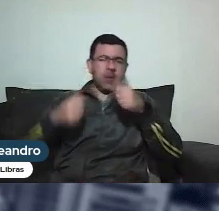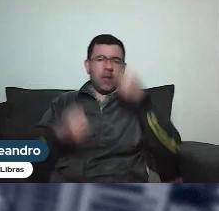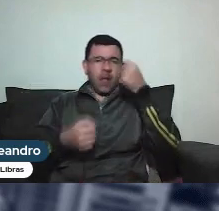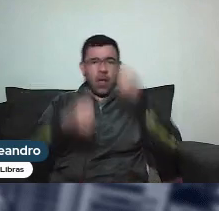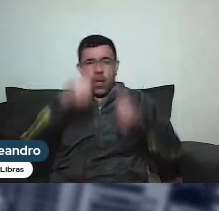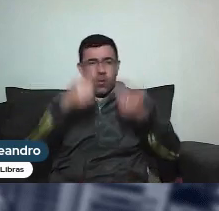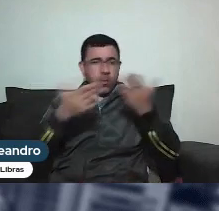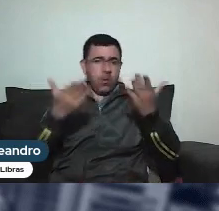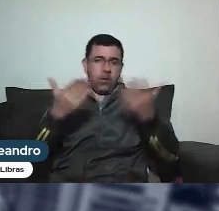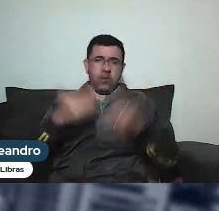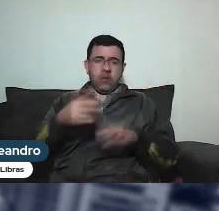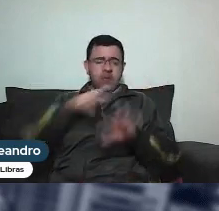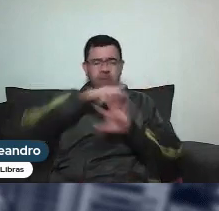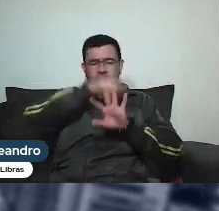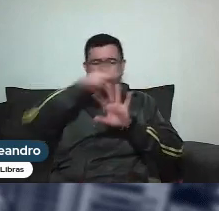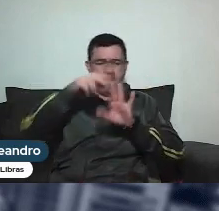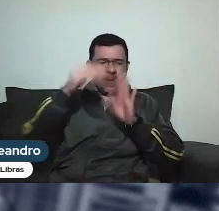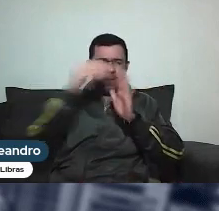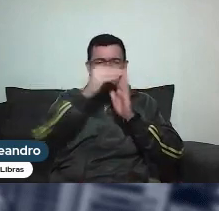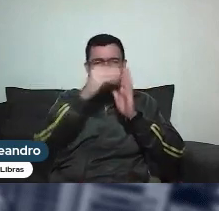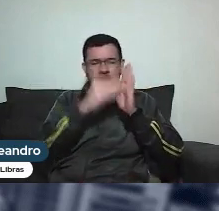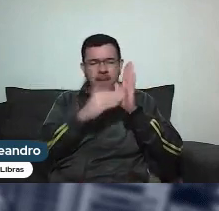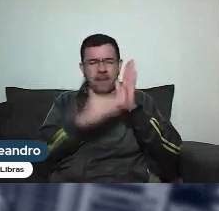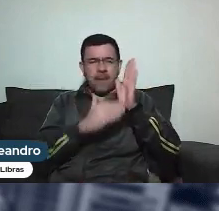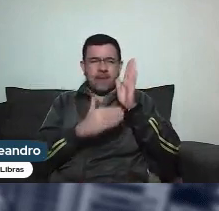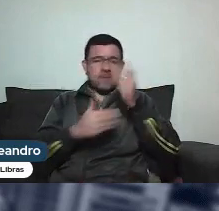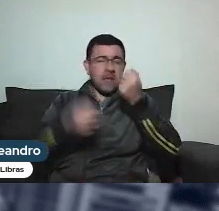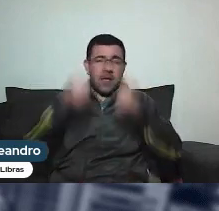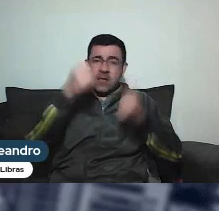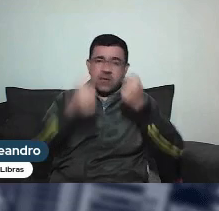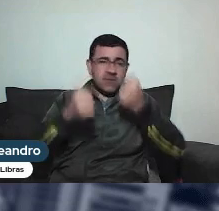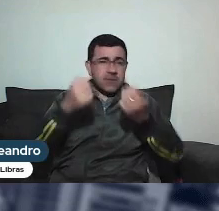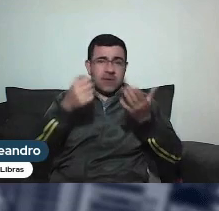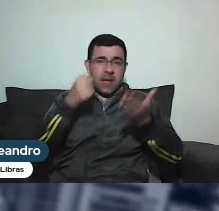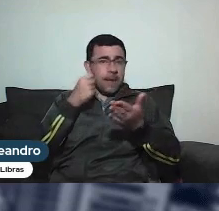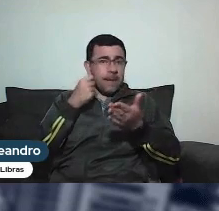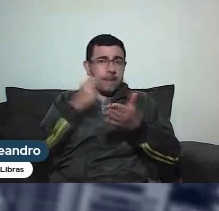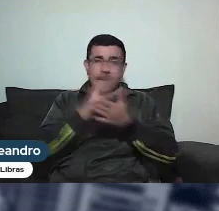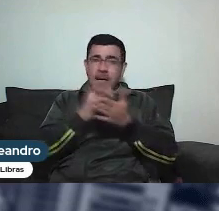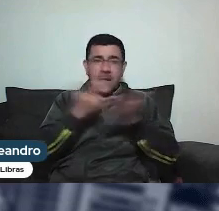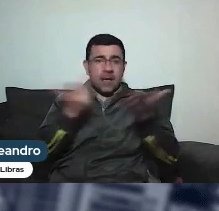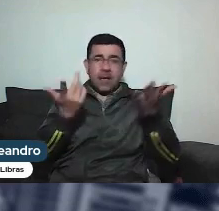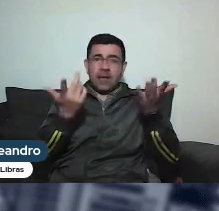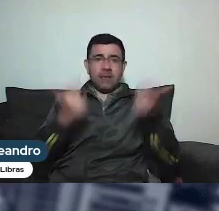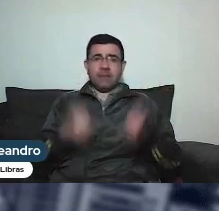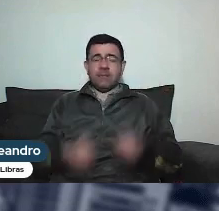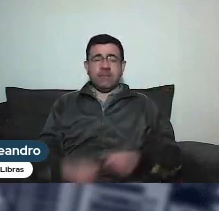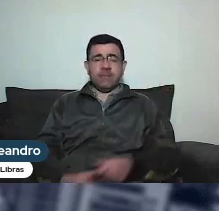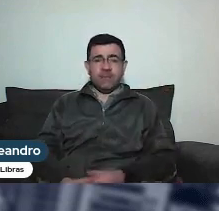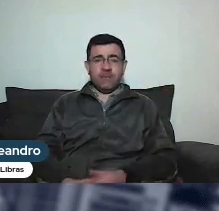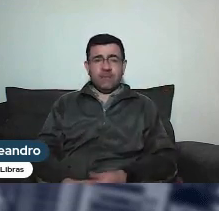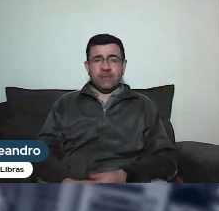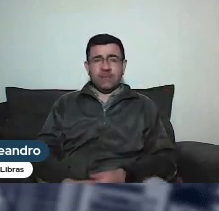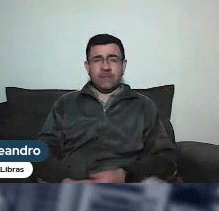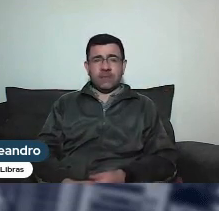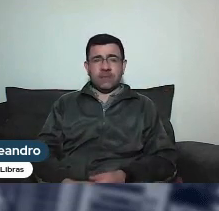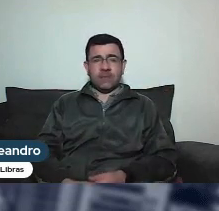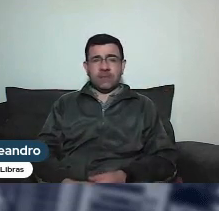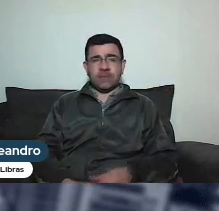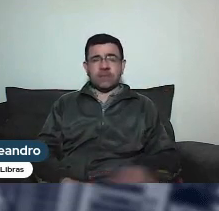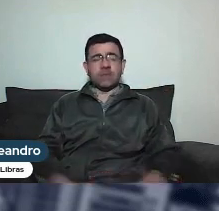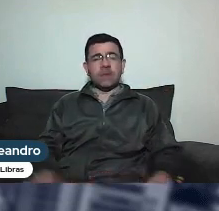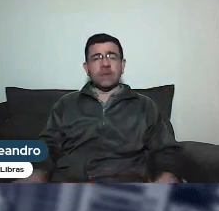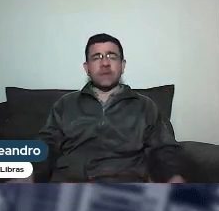com a venda de acessórios para os veículos, enfim, tudo que é relacionado ao veículo. Então, aí gira